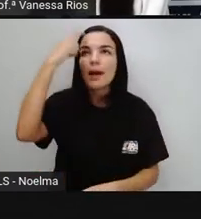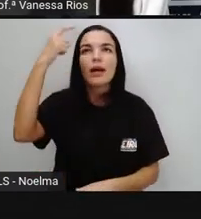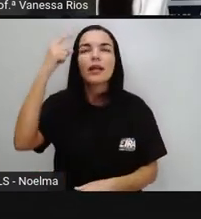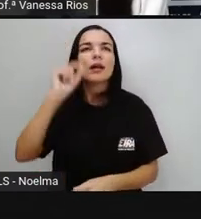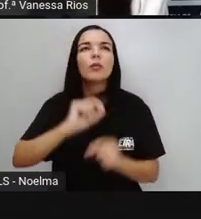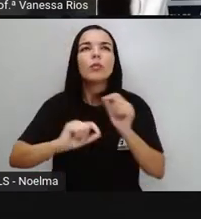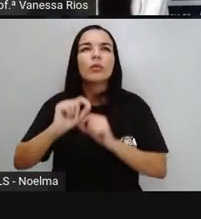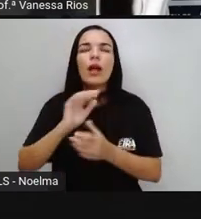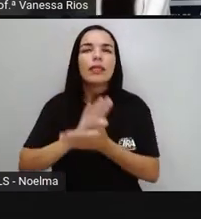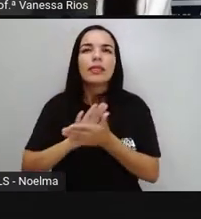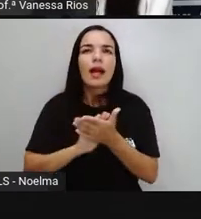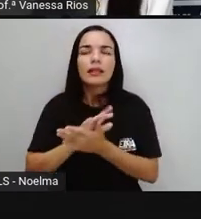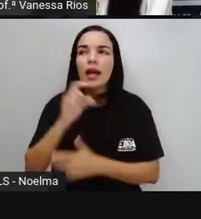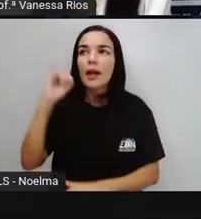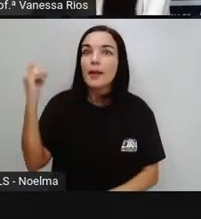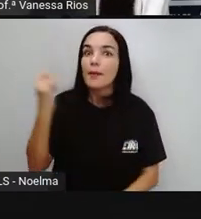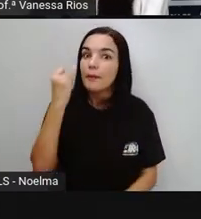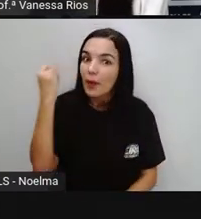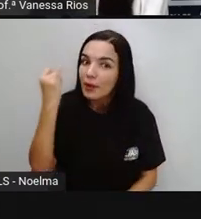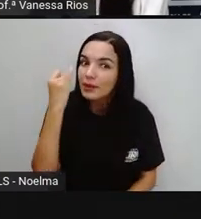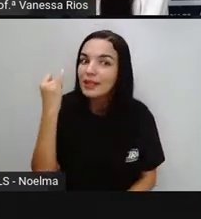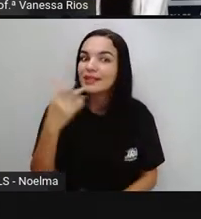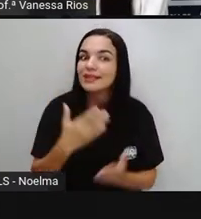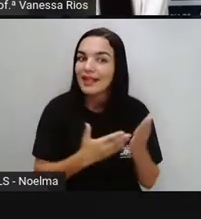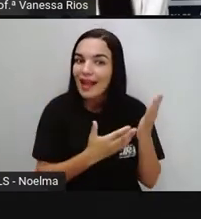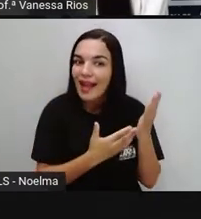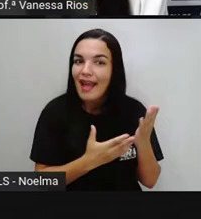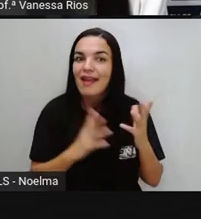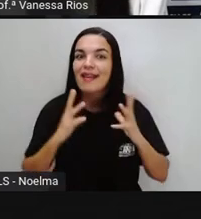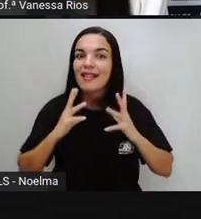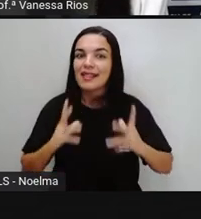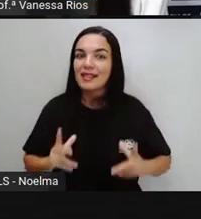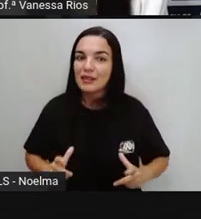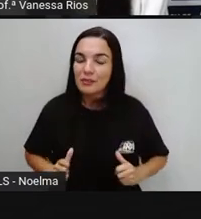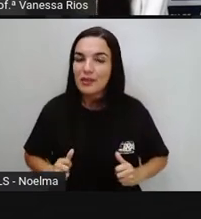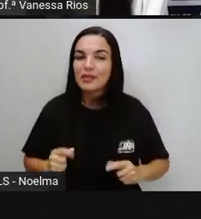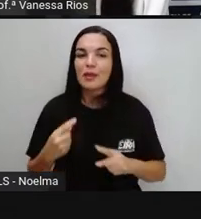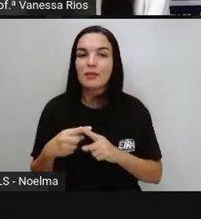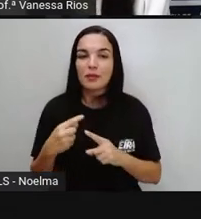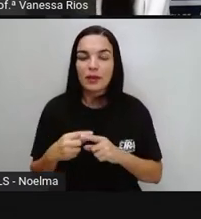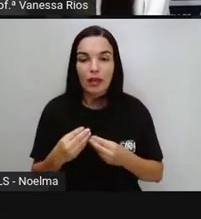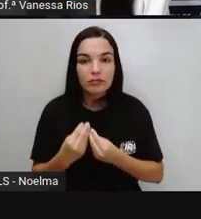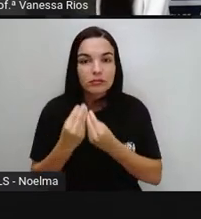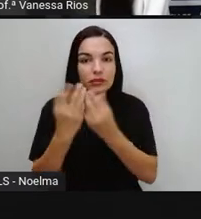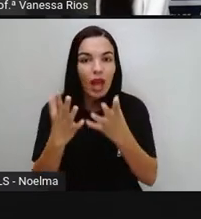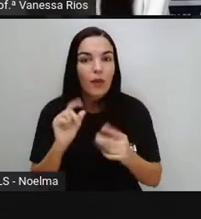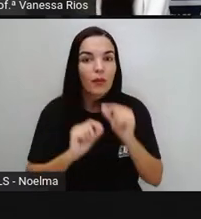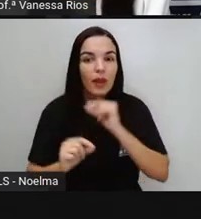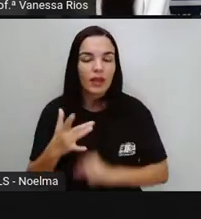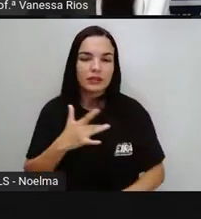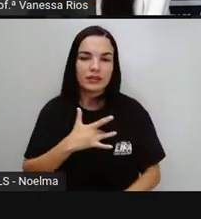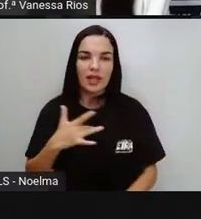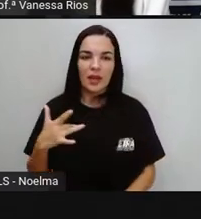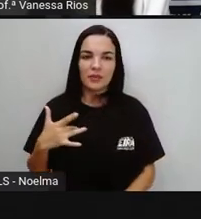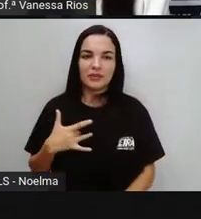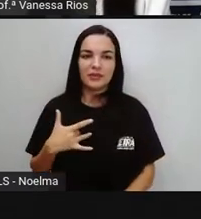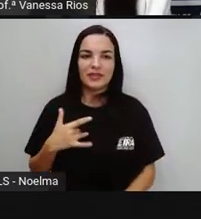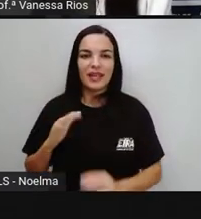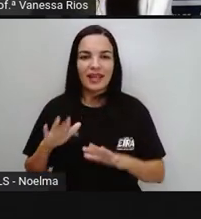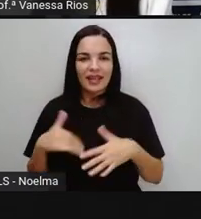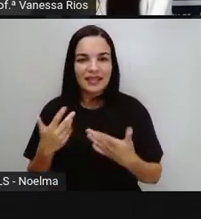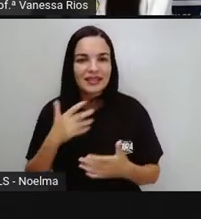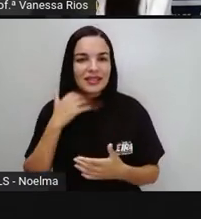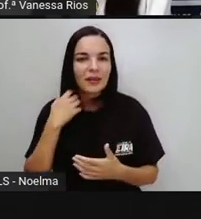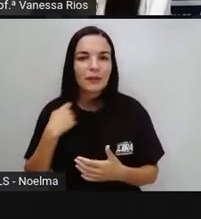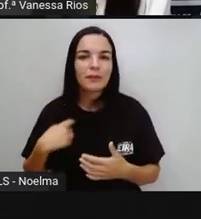Para pensar Na importância Que essa ação tem Para a promoção Da saúde Então assim É uma atividade Que com certeza